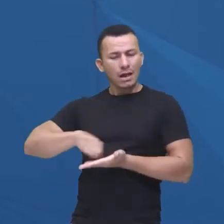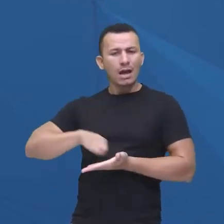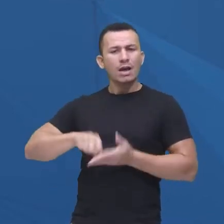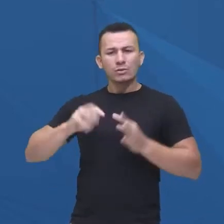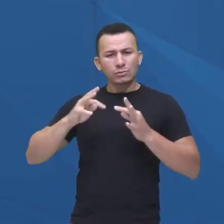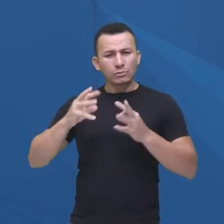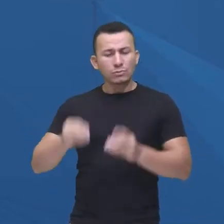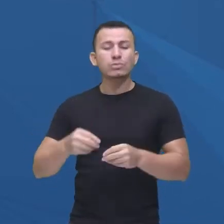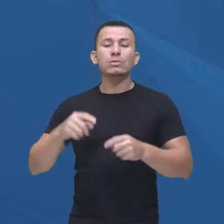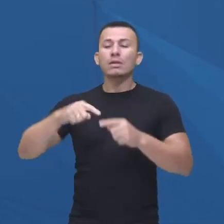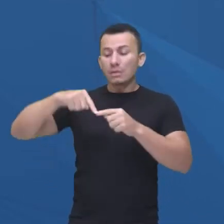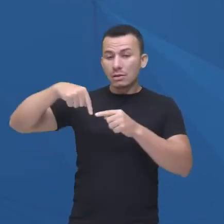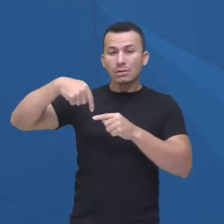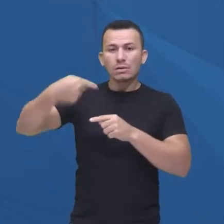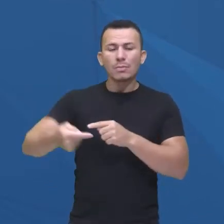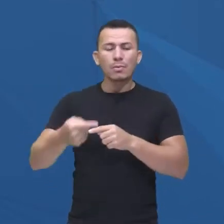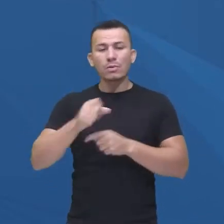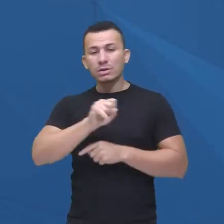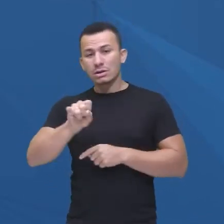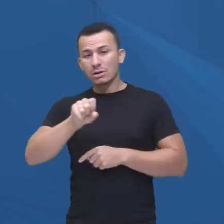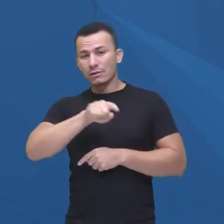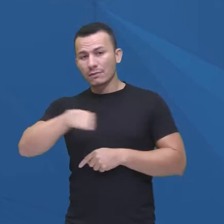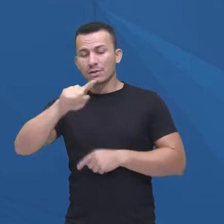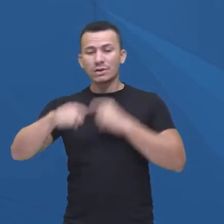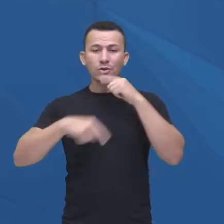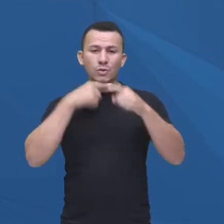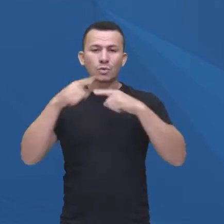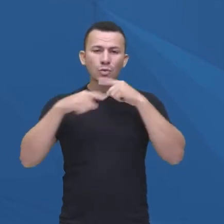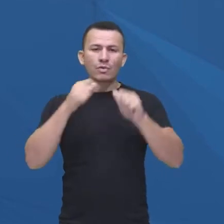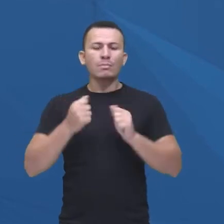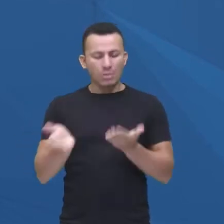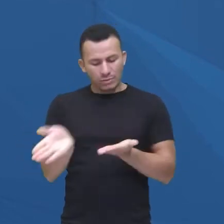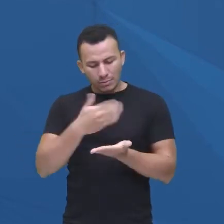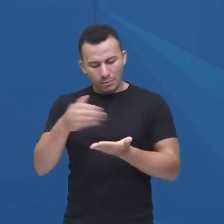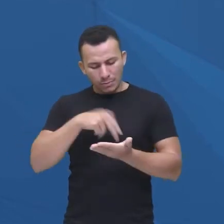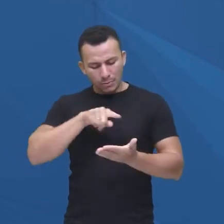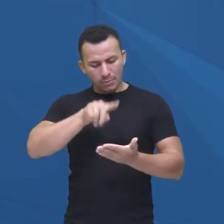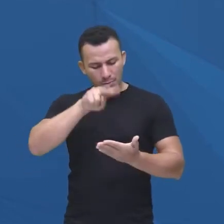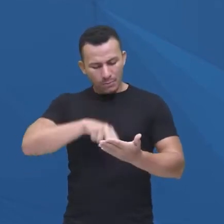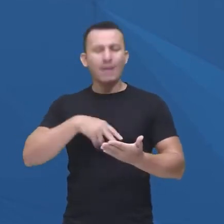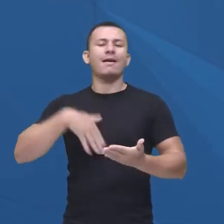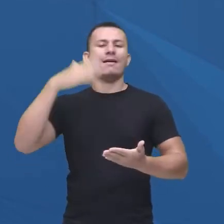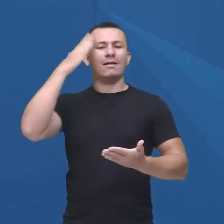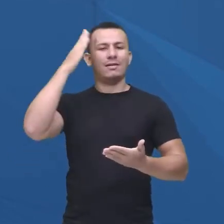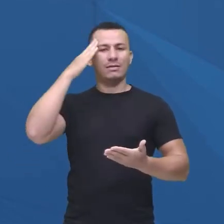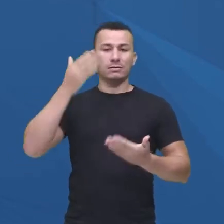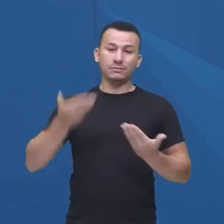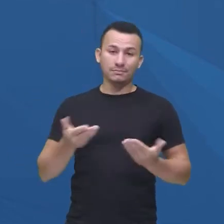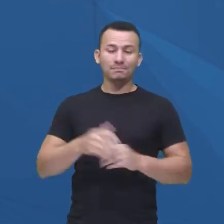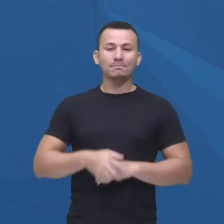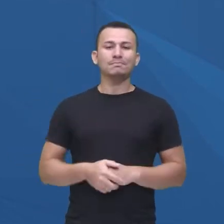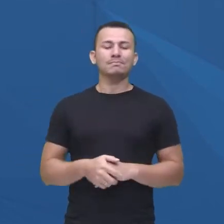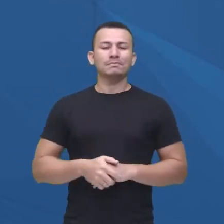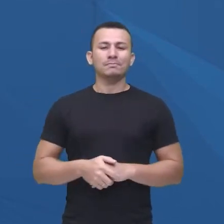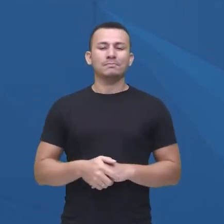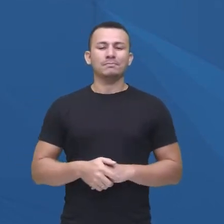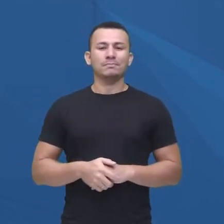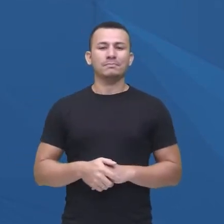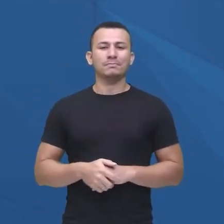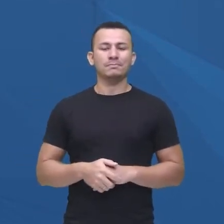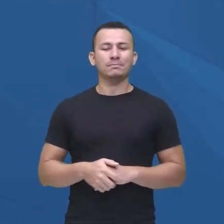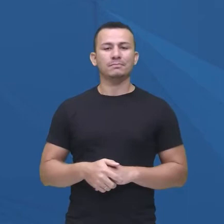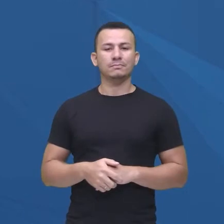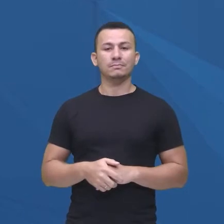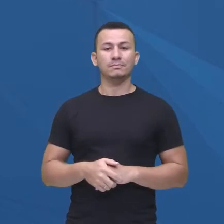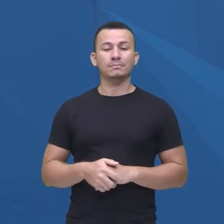direitinho, porque depois, se você tiver alguma dúvida, alguma coisa, você revisita as suas anotações, tá bom? Vamos lá, não deixa só no digital, não, né? Ali